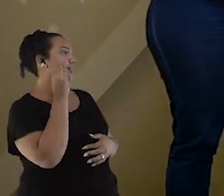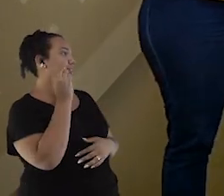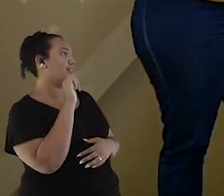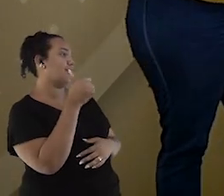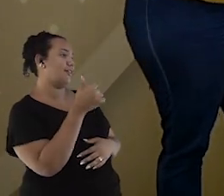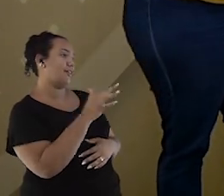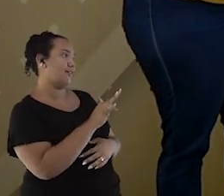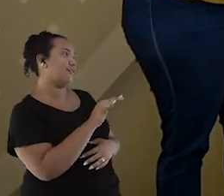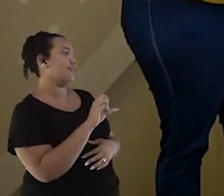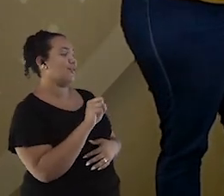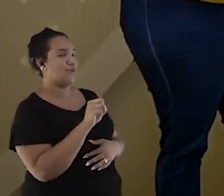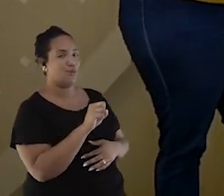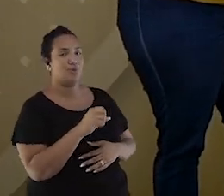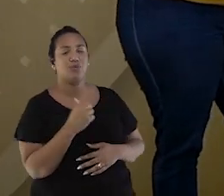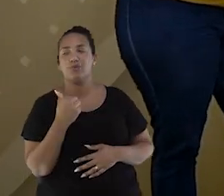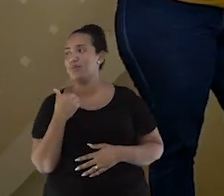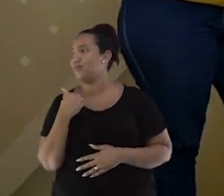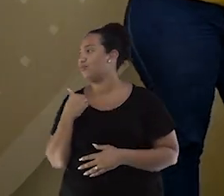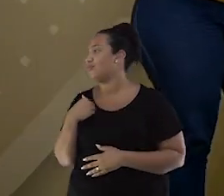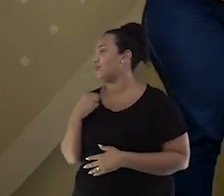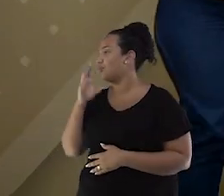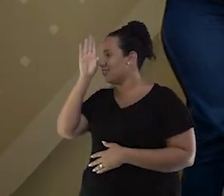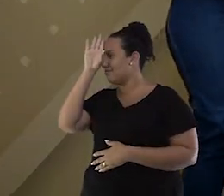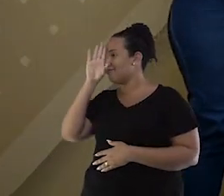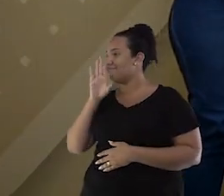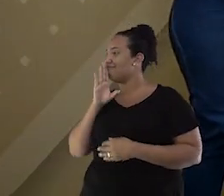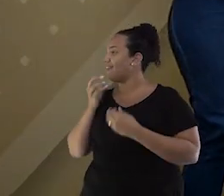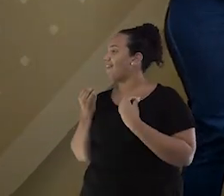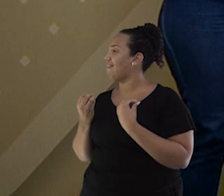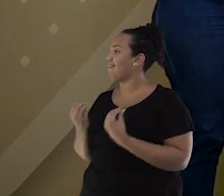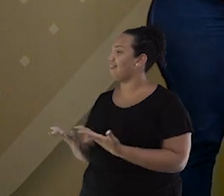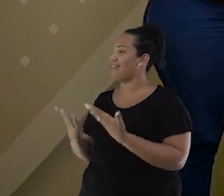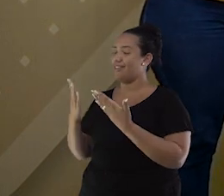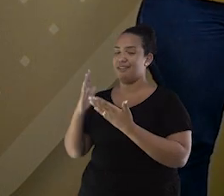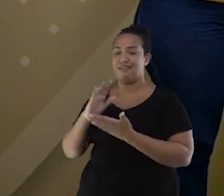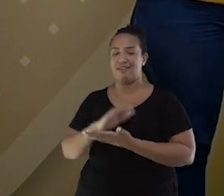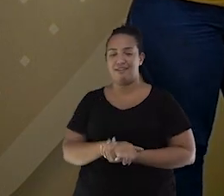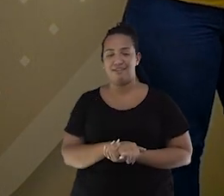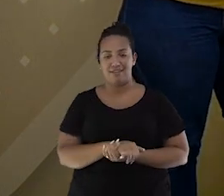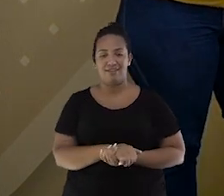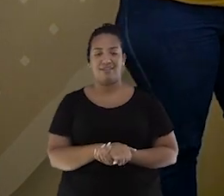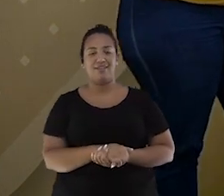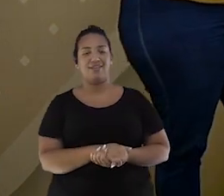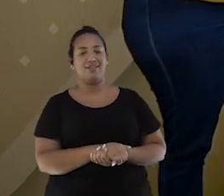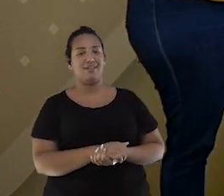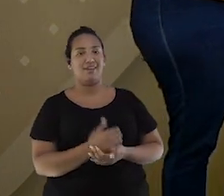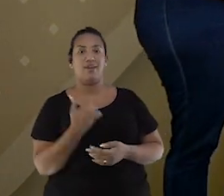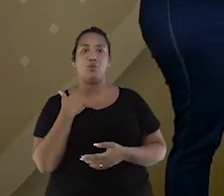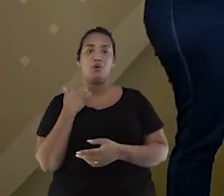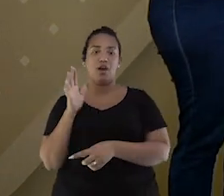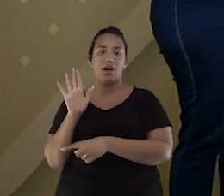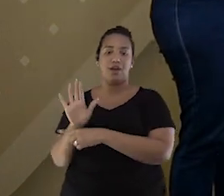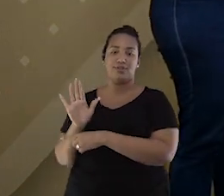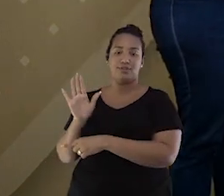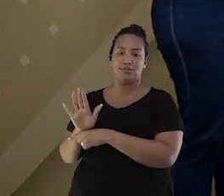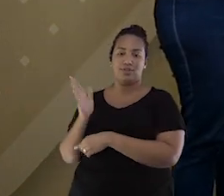Eu dei de graça para a Beatriz. Eu dei de graça para você. Ela afundou o meu navio e eu ajudei ela a afundar, hein?